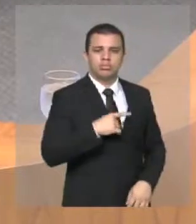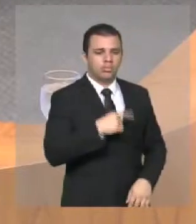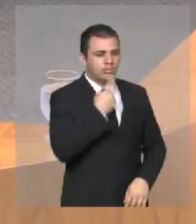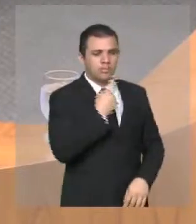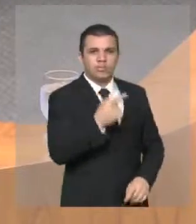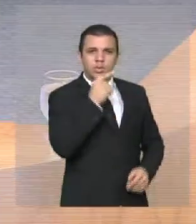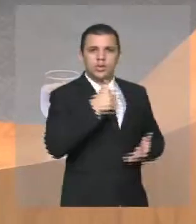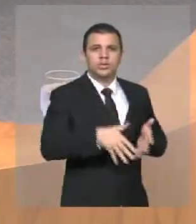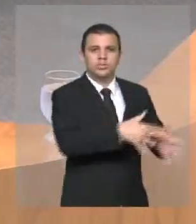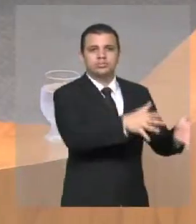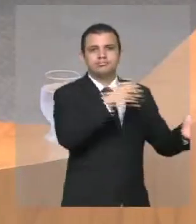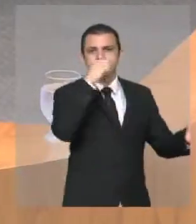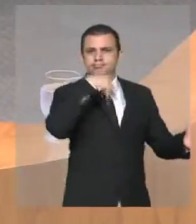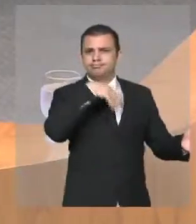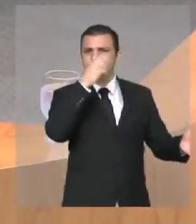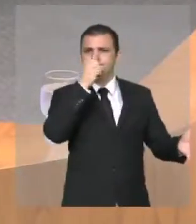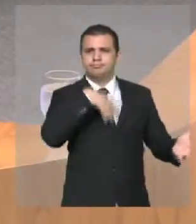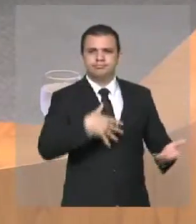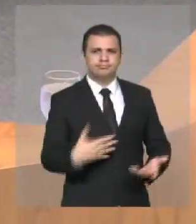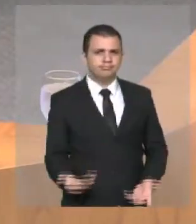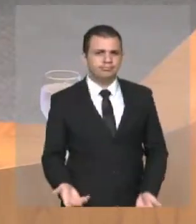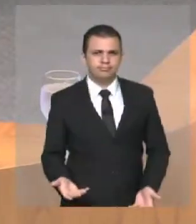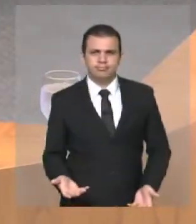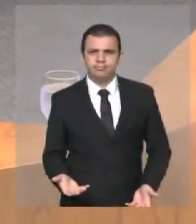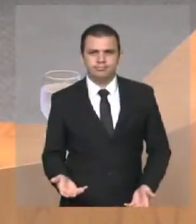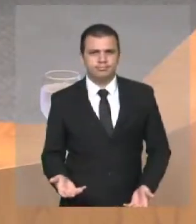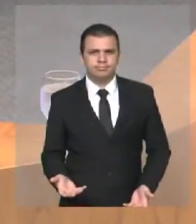algo grotesco, algo